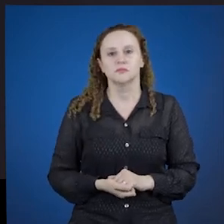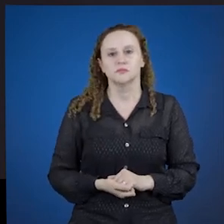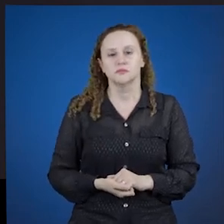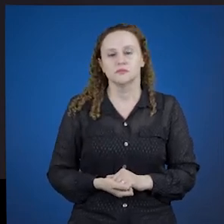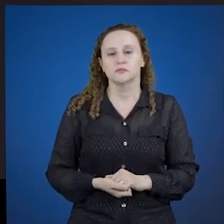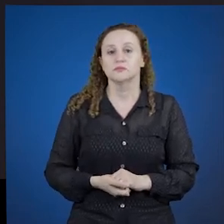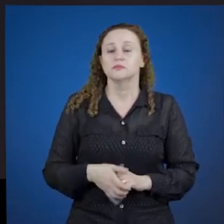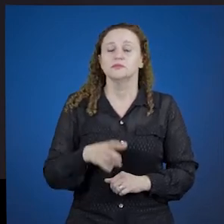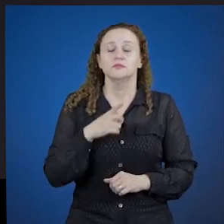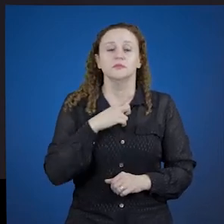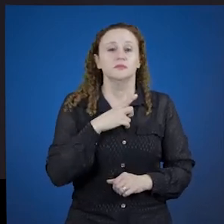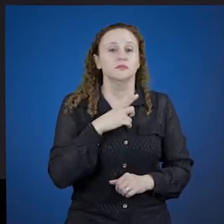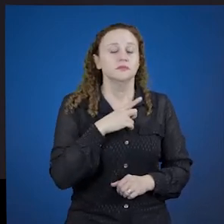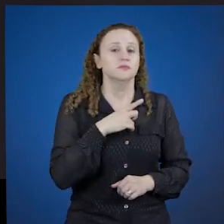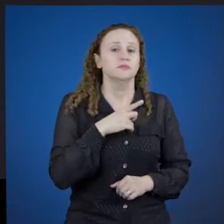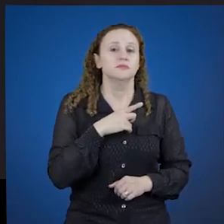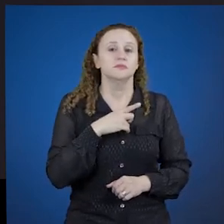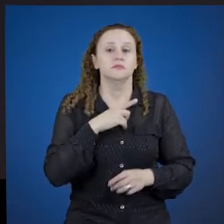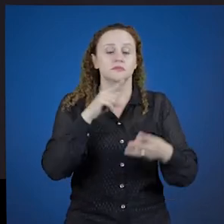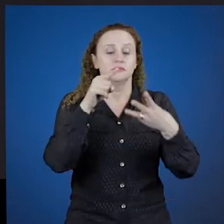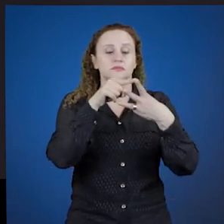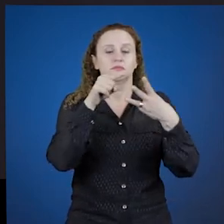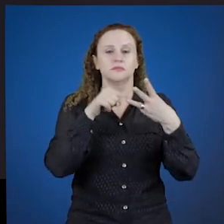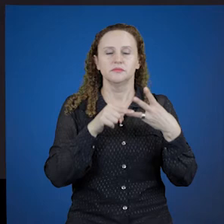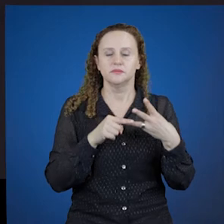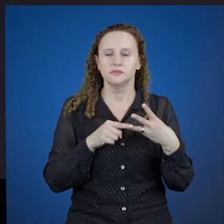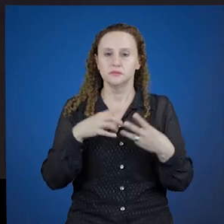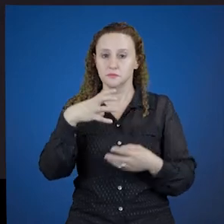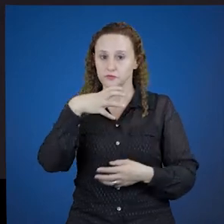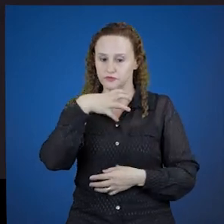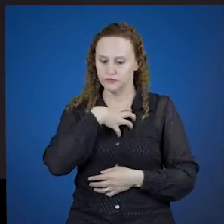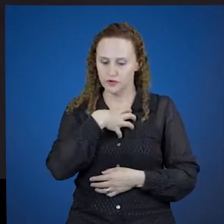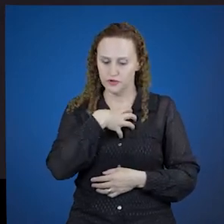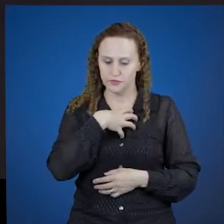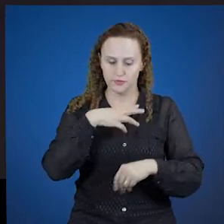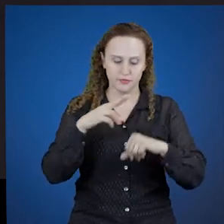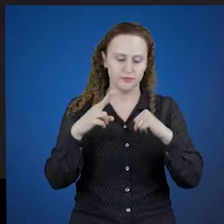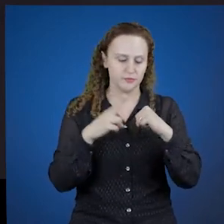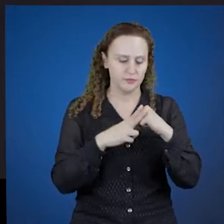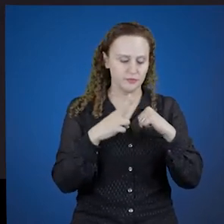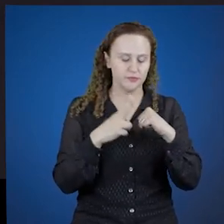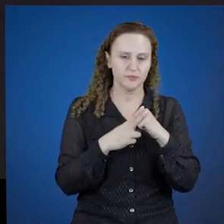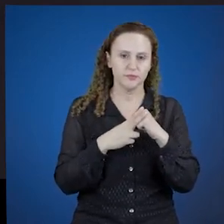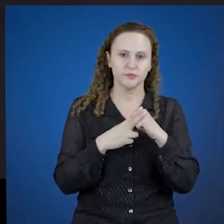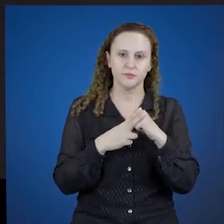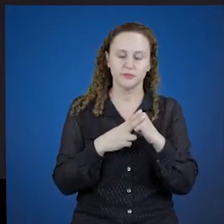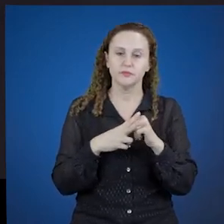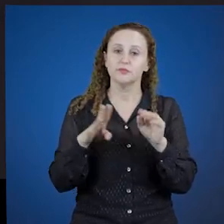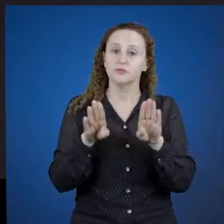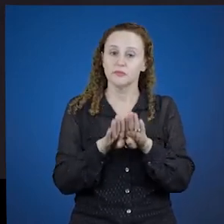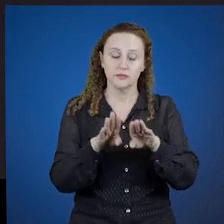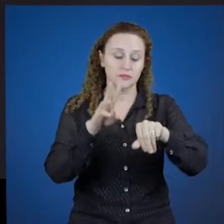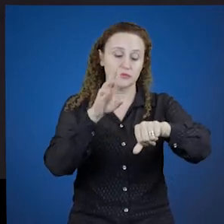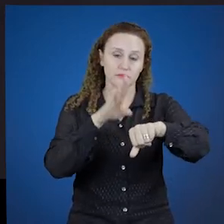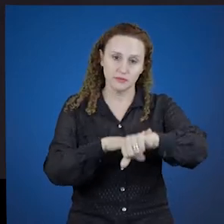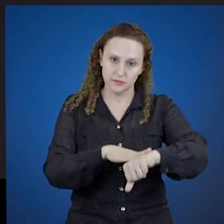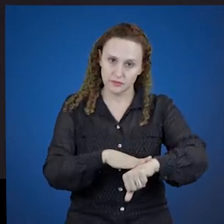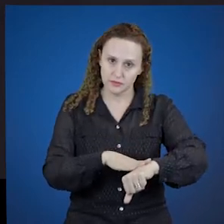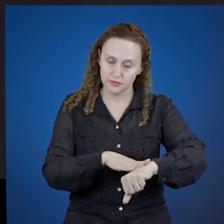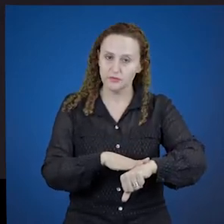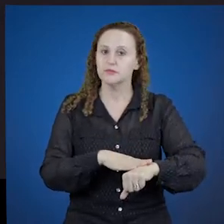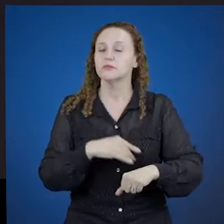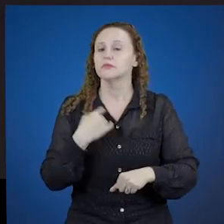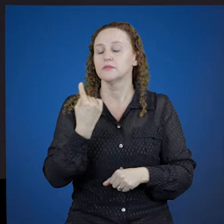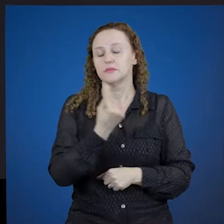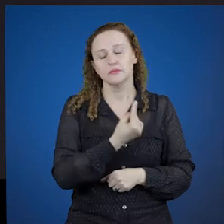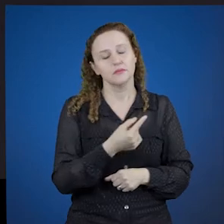Então, as três formas do verbo, e falando também em forma e tempo do